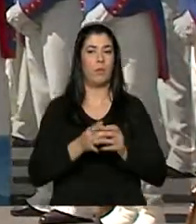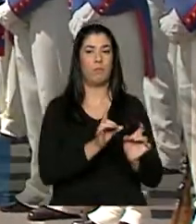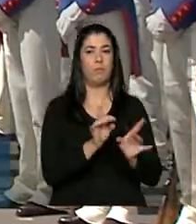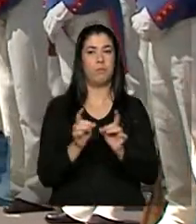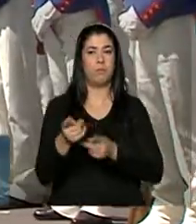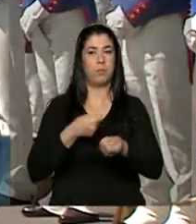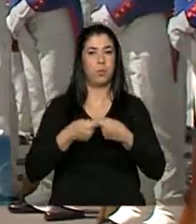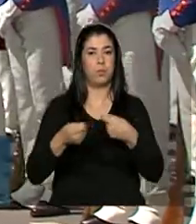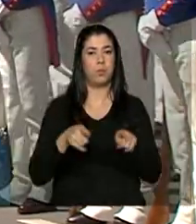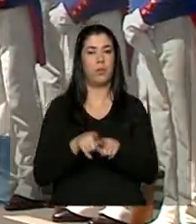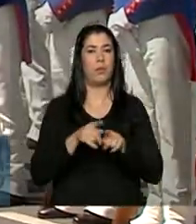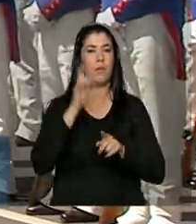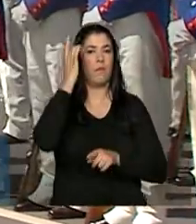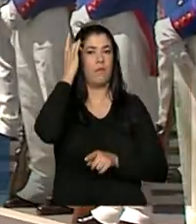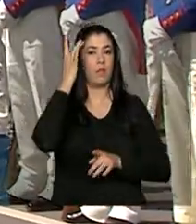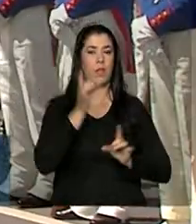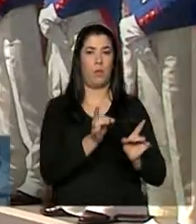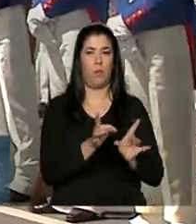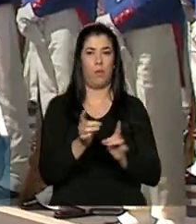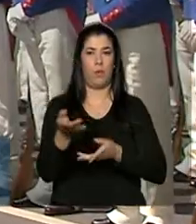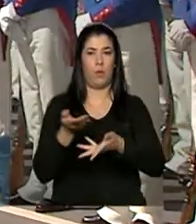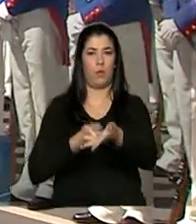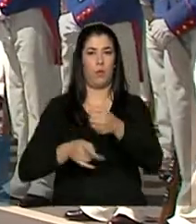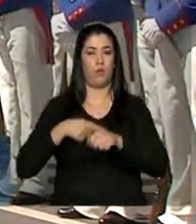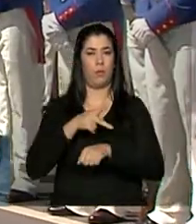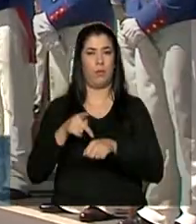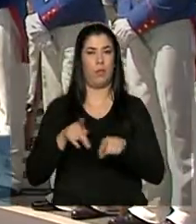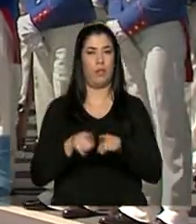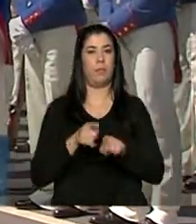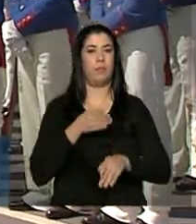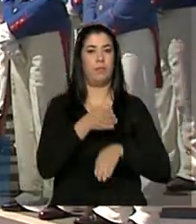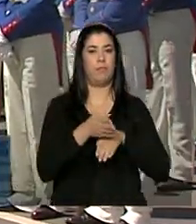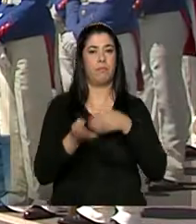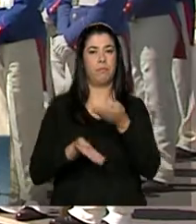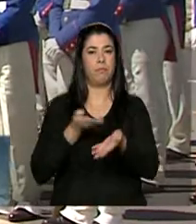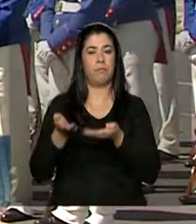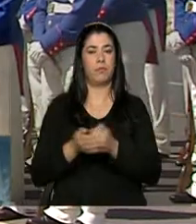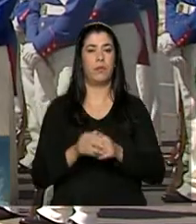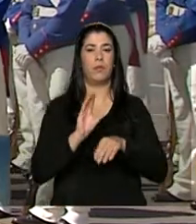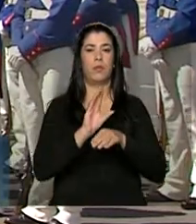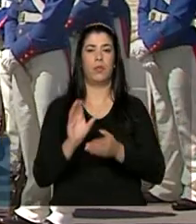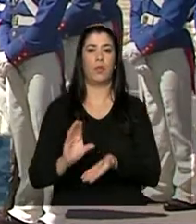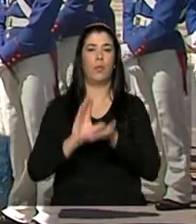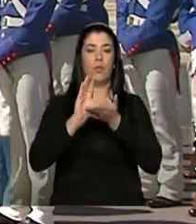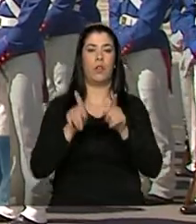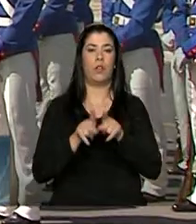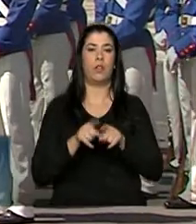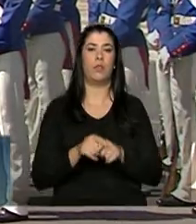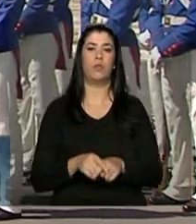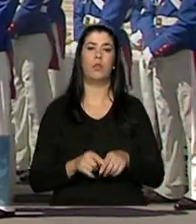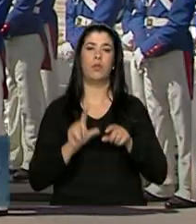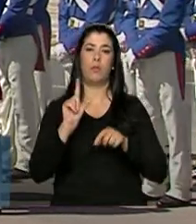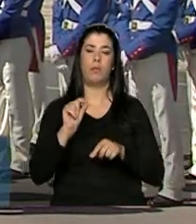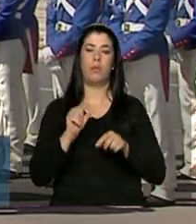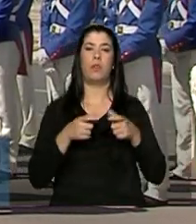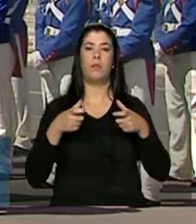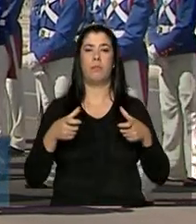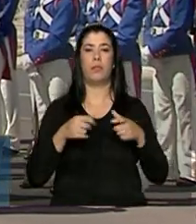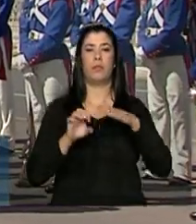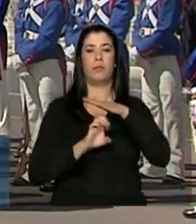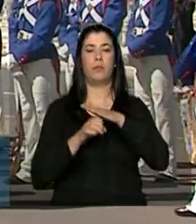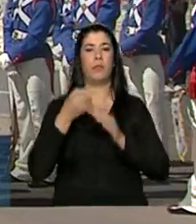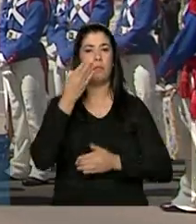facilitar o comércio entre os dois países e promover o investimento e cooperação entre pequenas e médias empresas. Aí nas